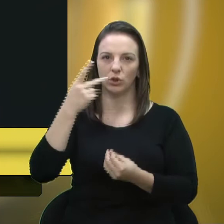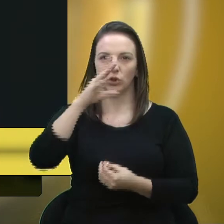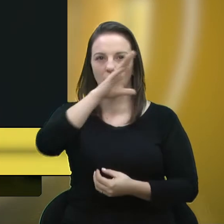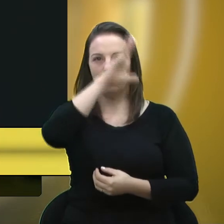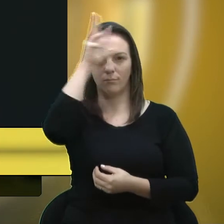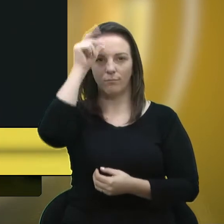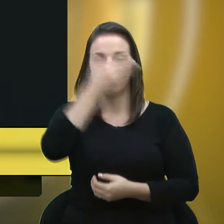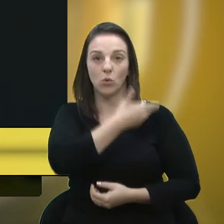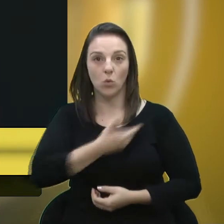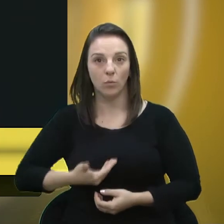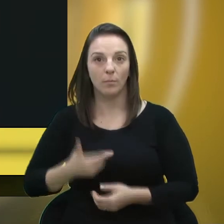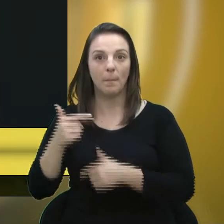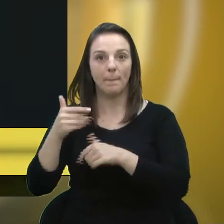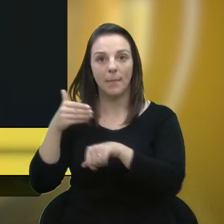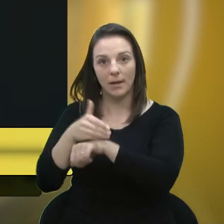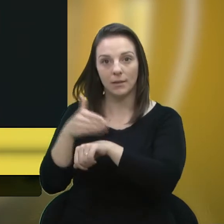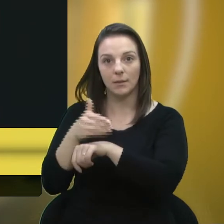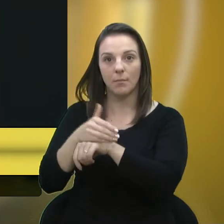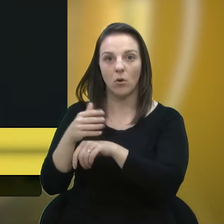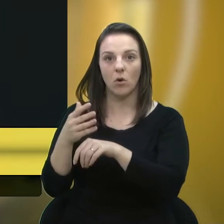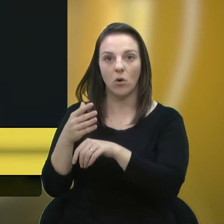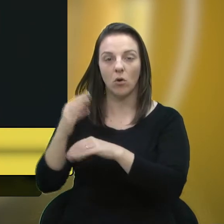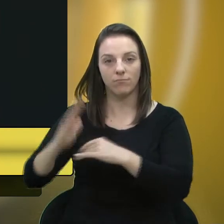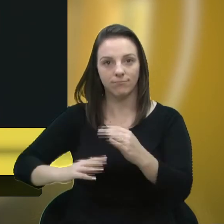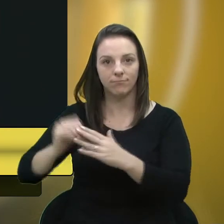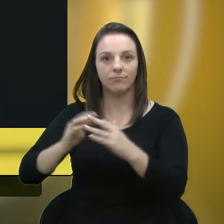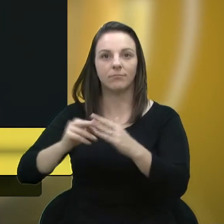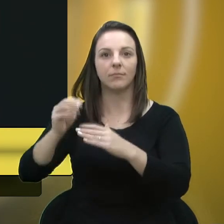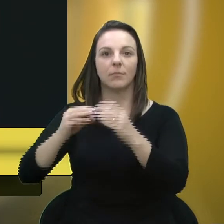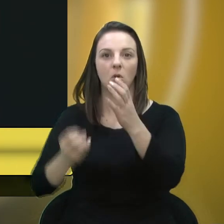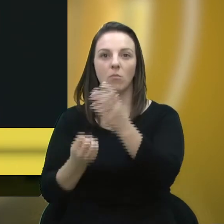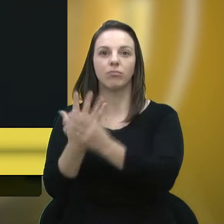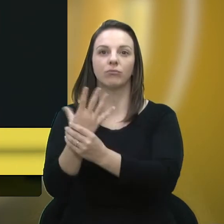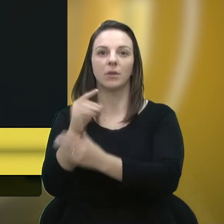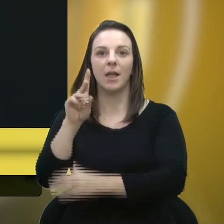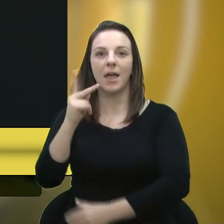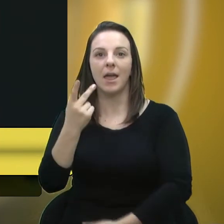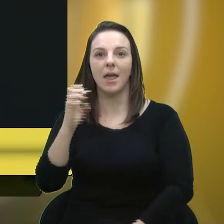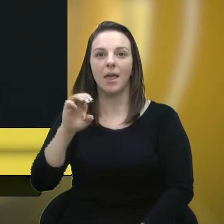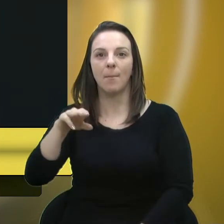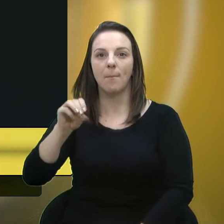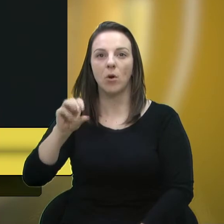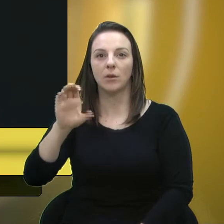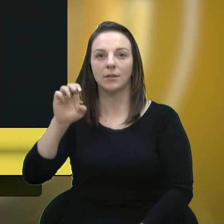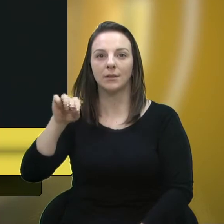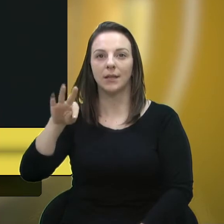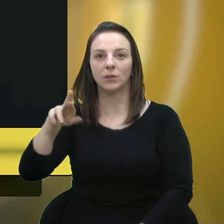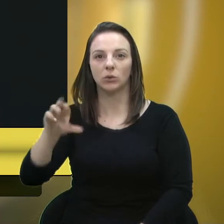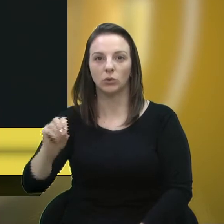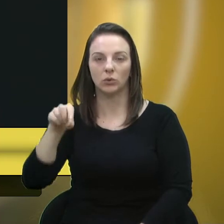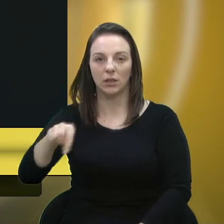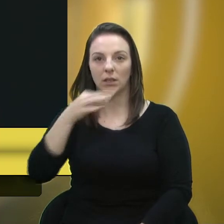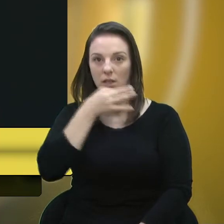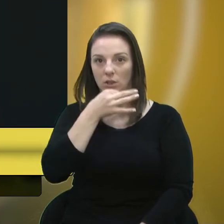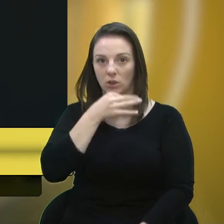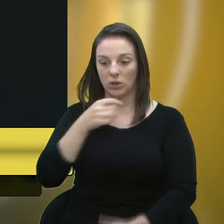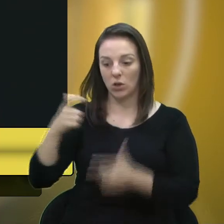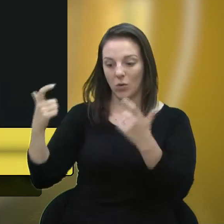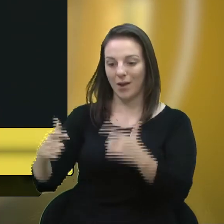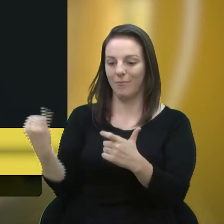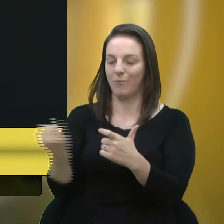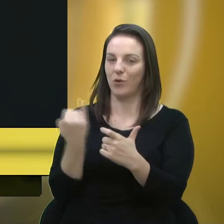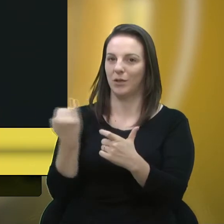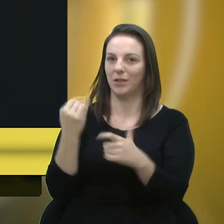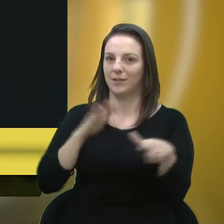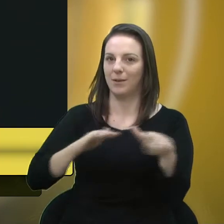Hemocentro aqui de Caxias, um espaço tão importante que nós, na semana passada, estivemos acompanhando. Então,